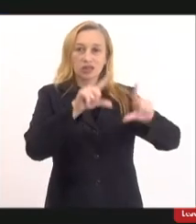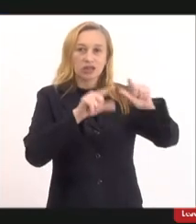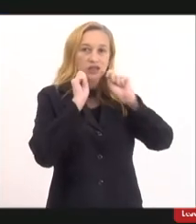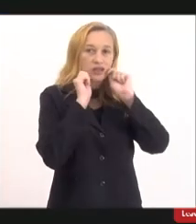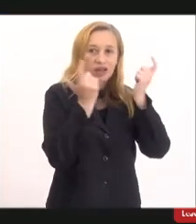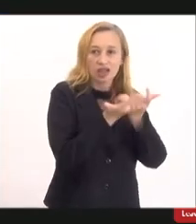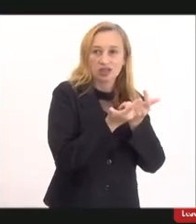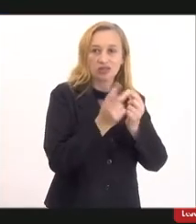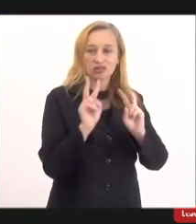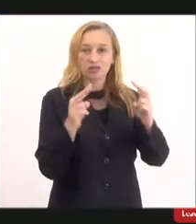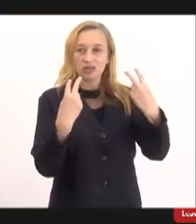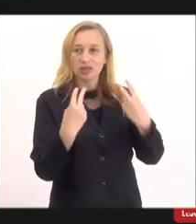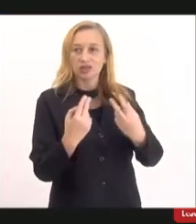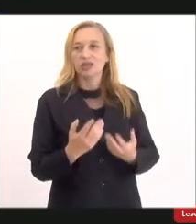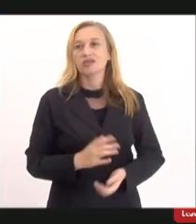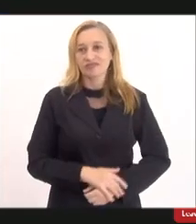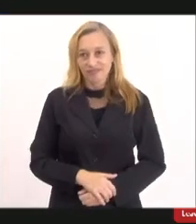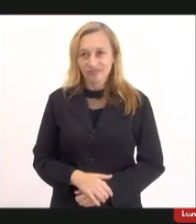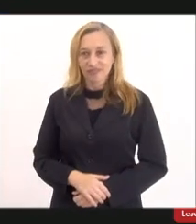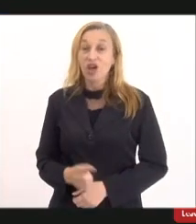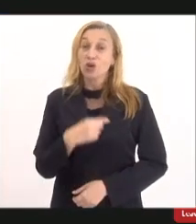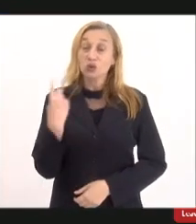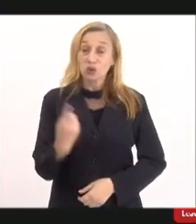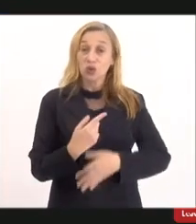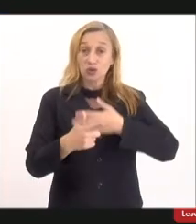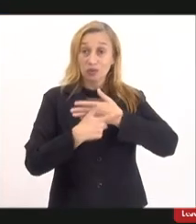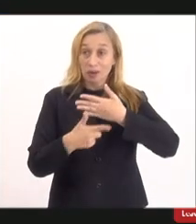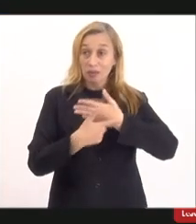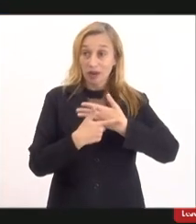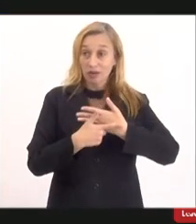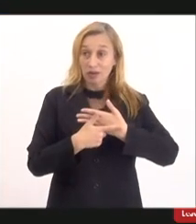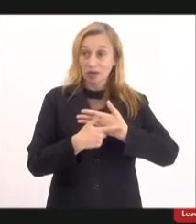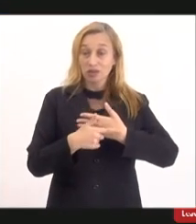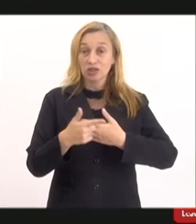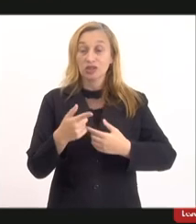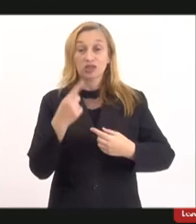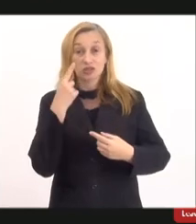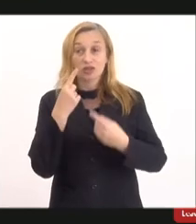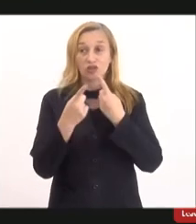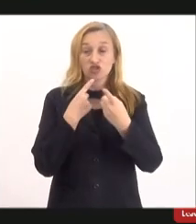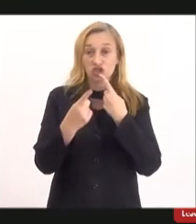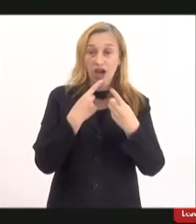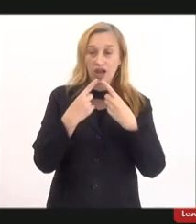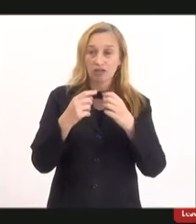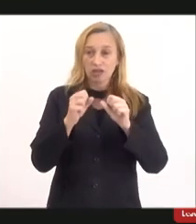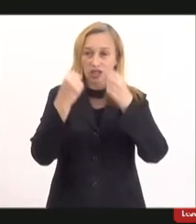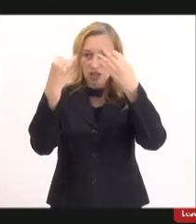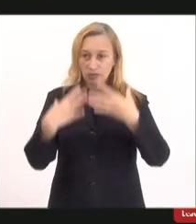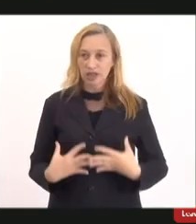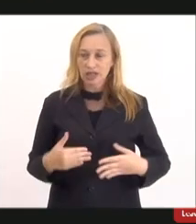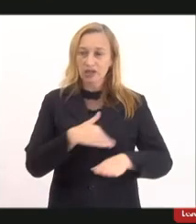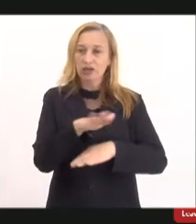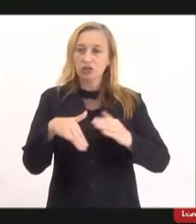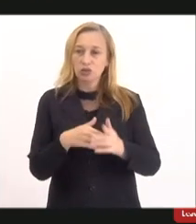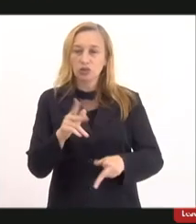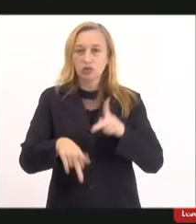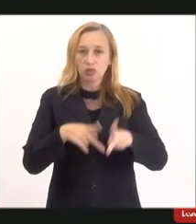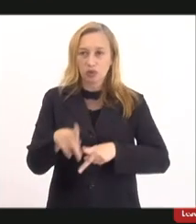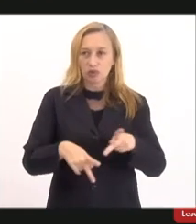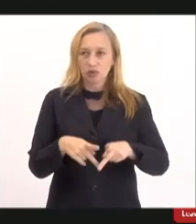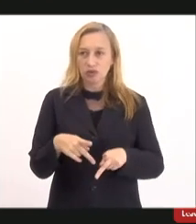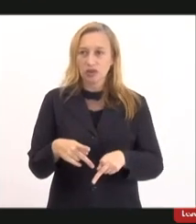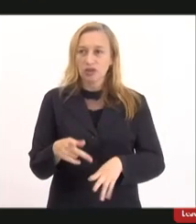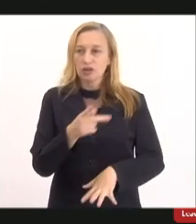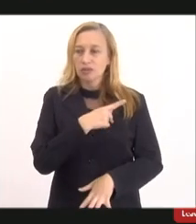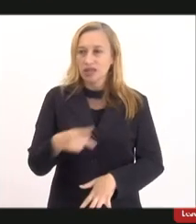da TV Alerja cumprimos aí o nosso papel de promover o diálogo e trazer esclarecimento a nossa população como